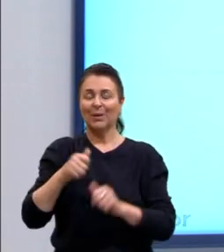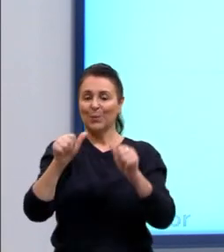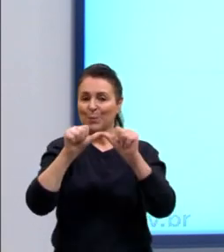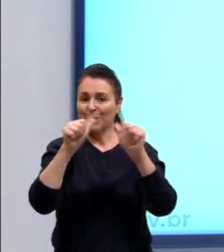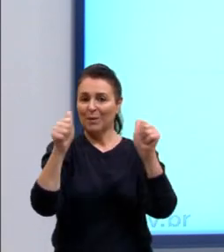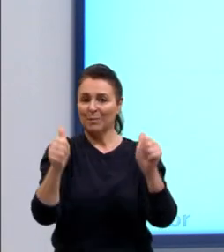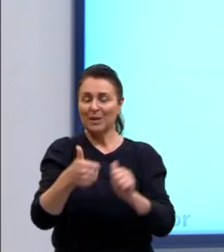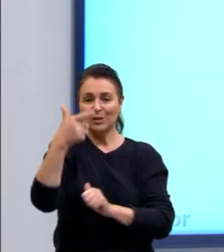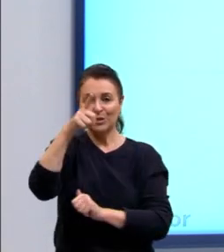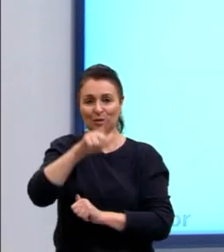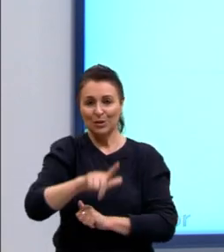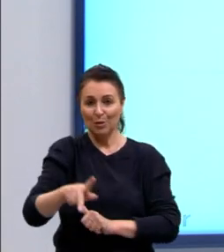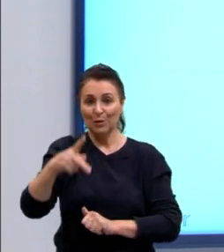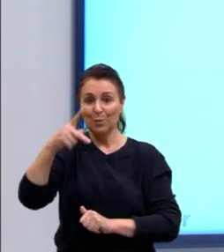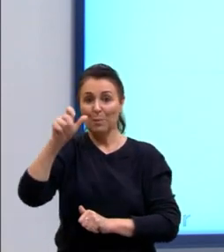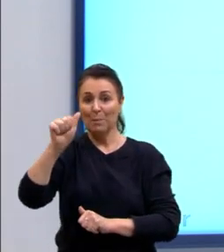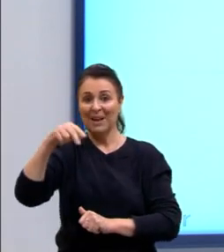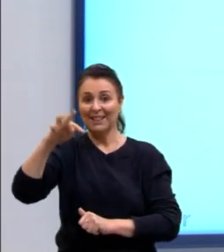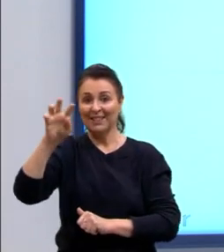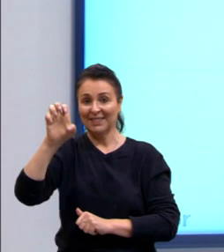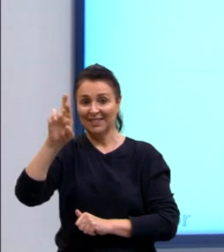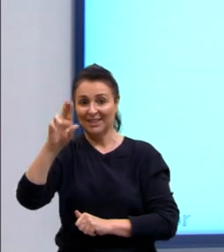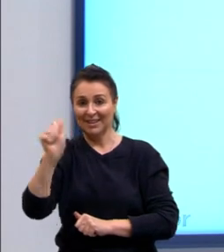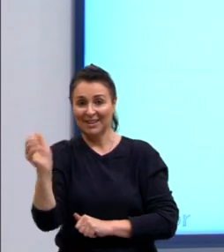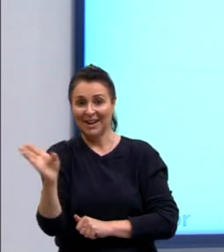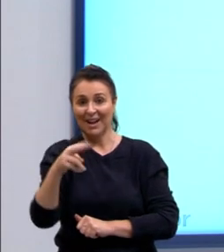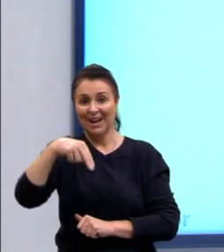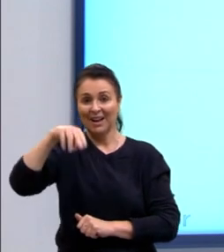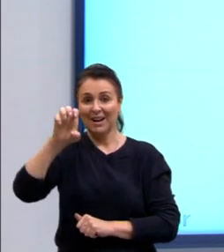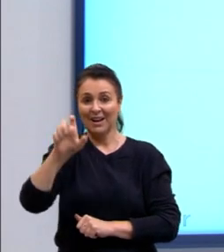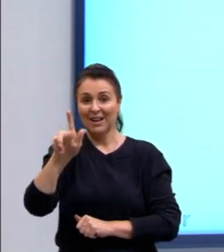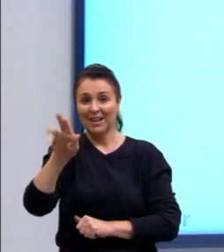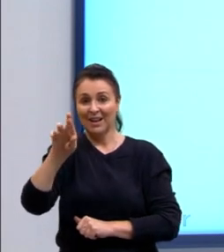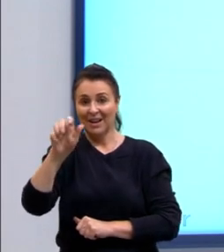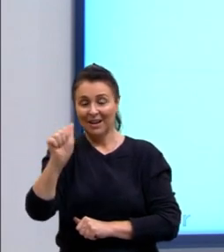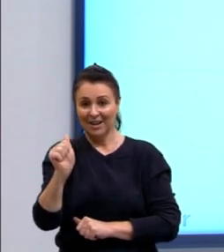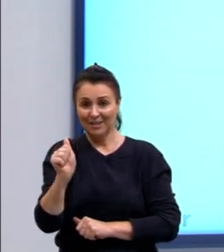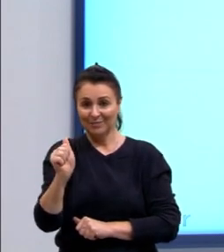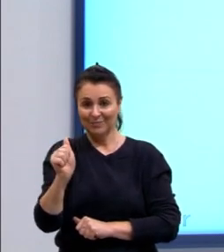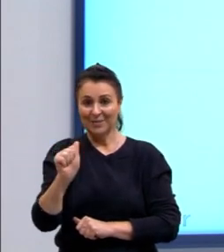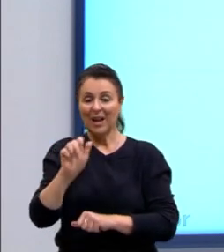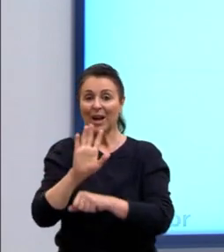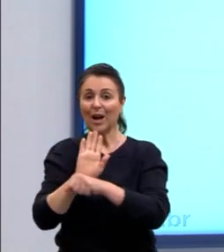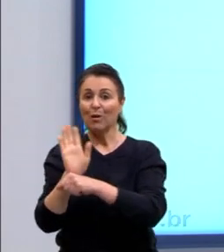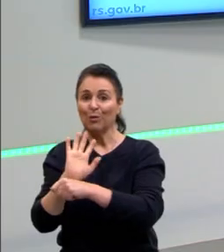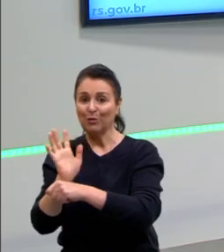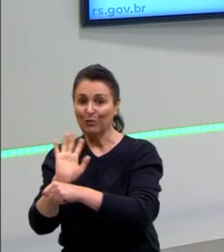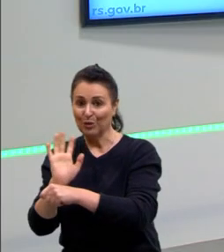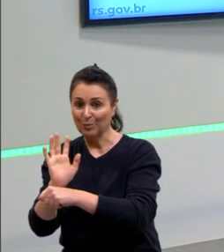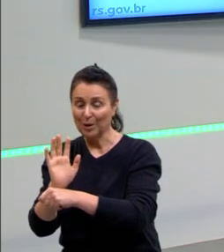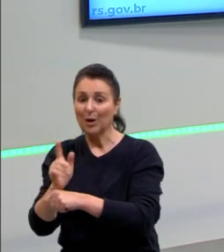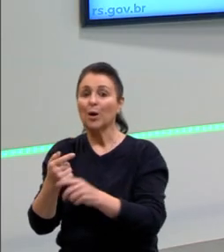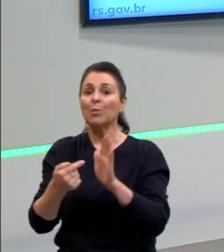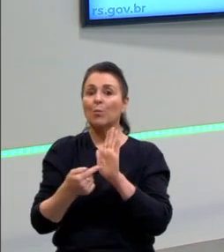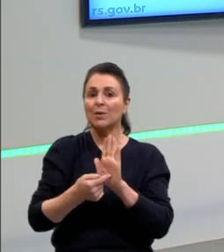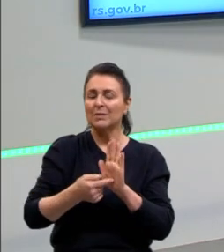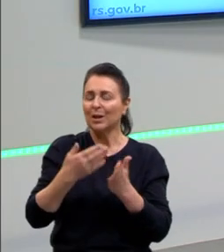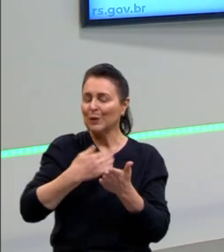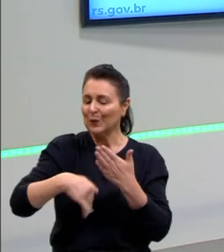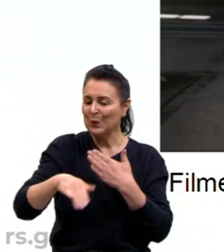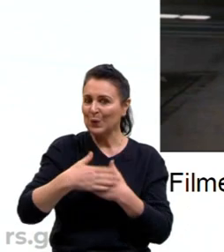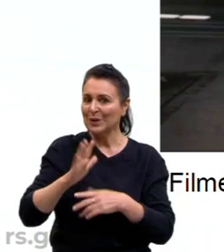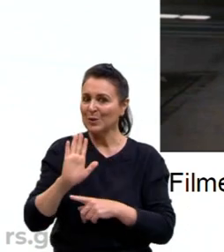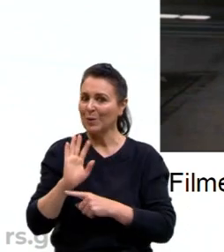novamente, do filme Pantera Negra, mostrando Wakanda com toda a sua tecnologia, e